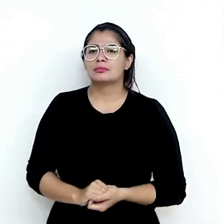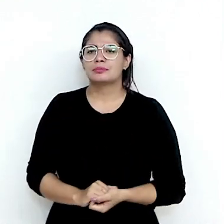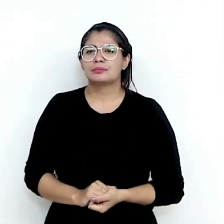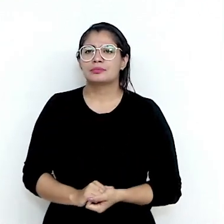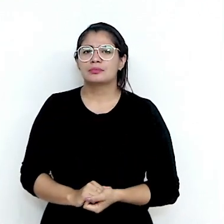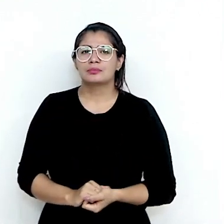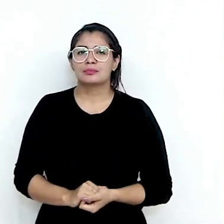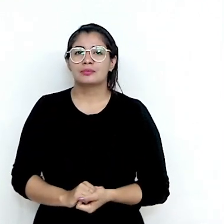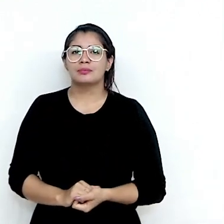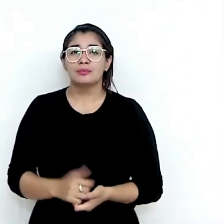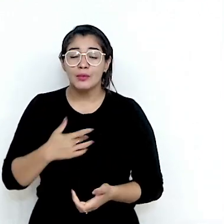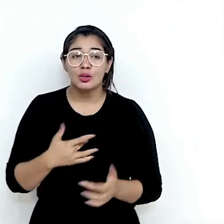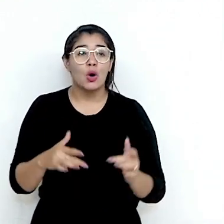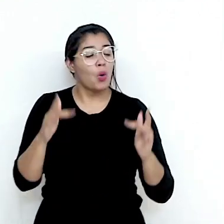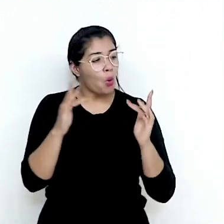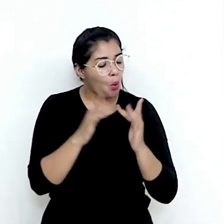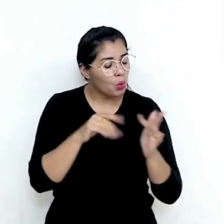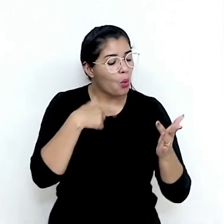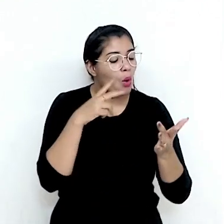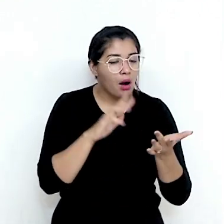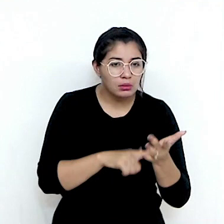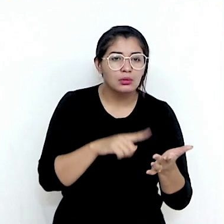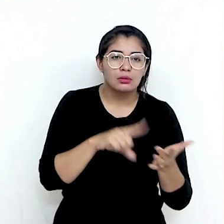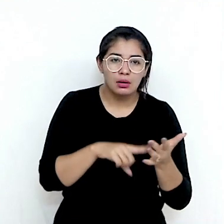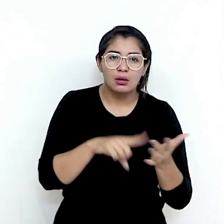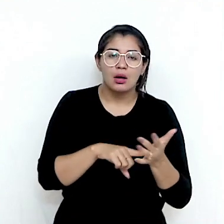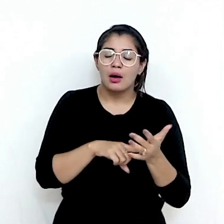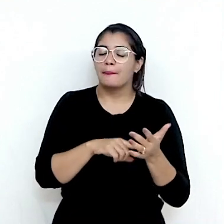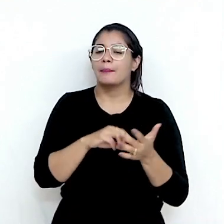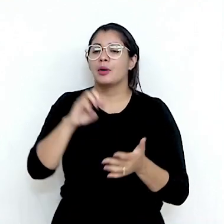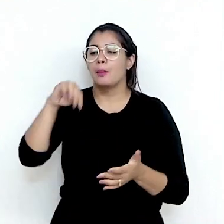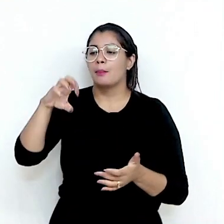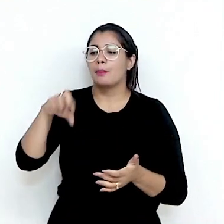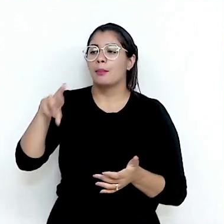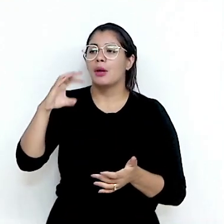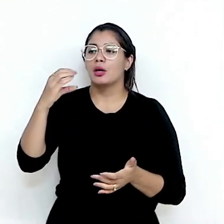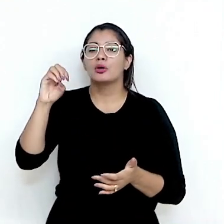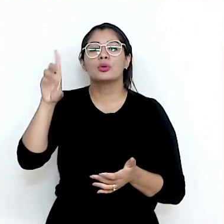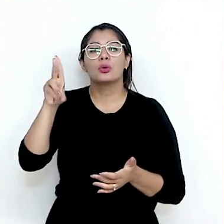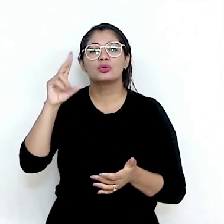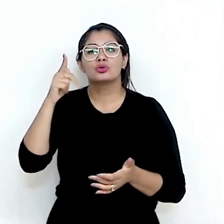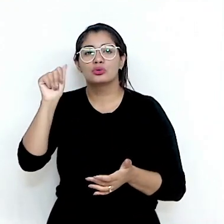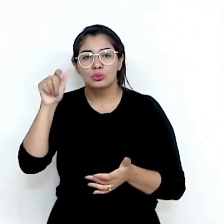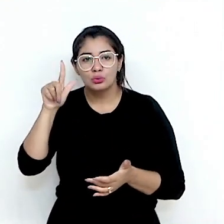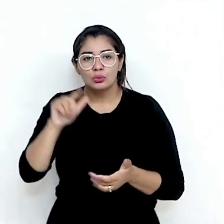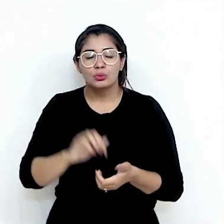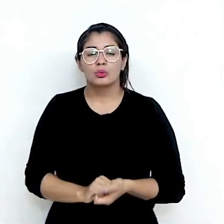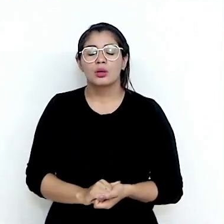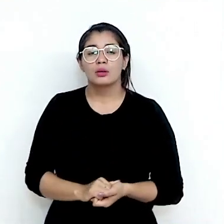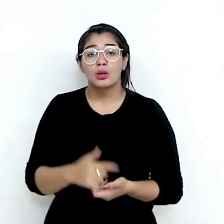com o amparo no acordo de complementação econômica Mercosul-Chile, realizado já há alguns anos, e